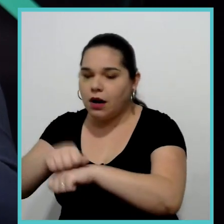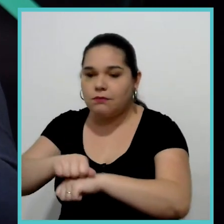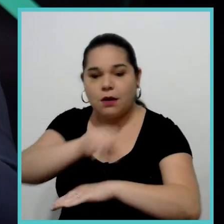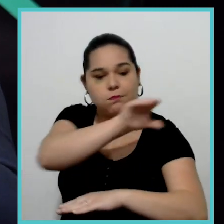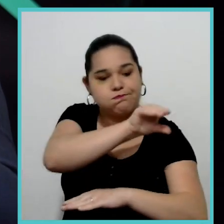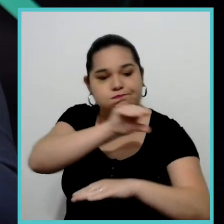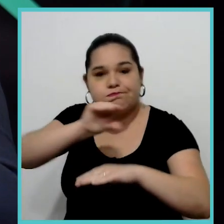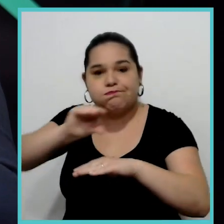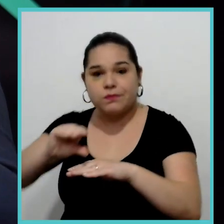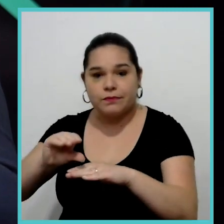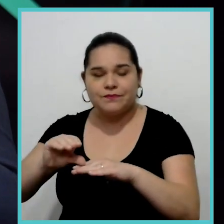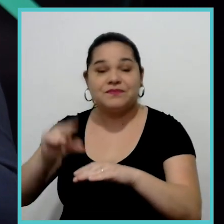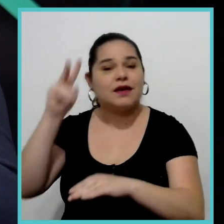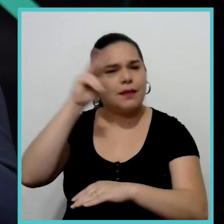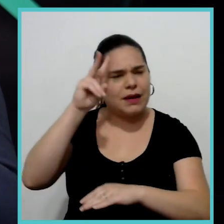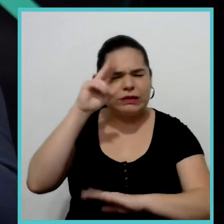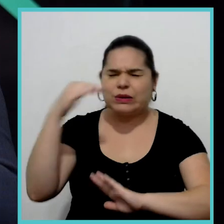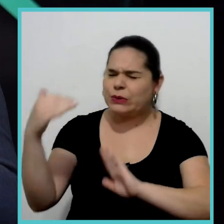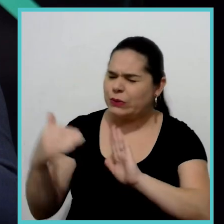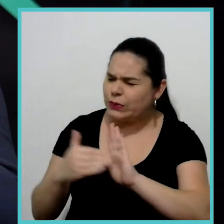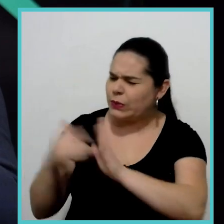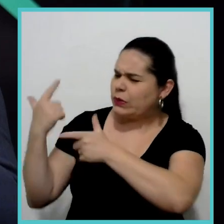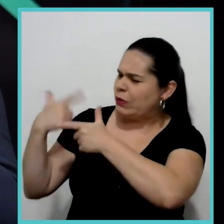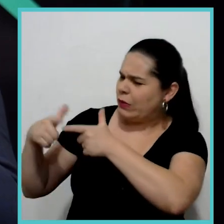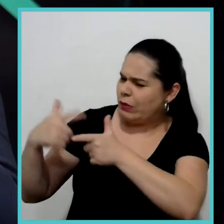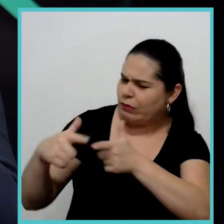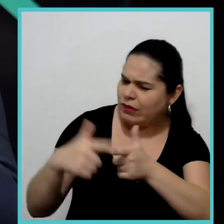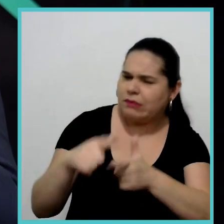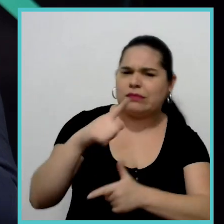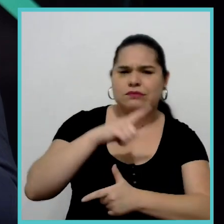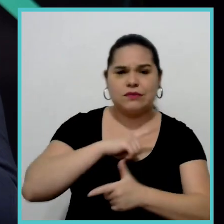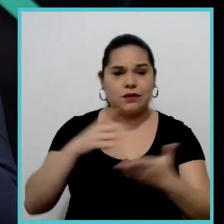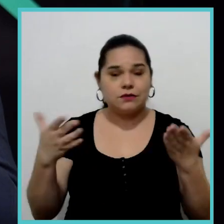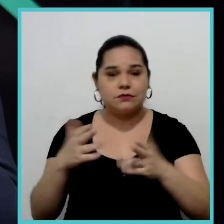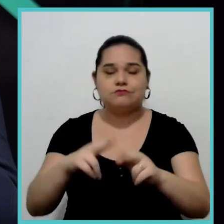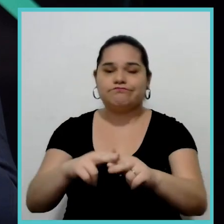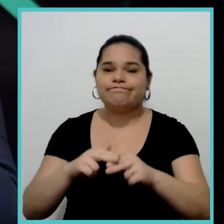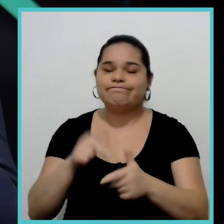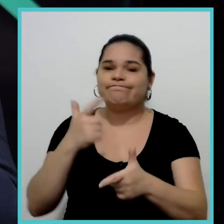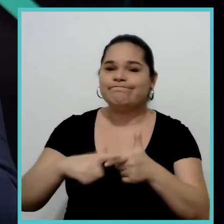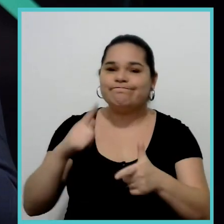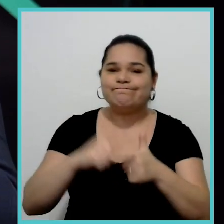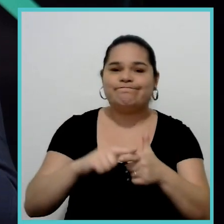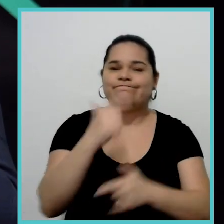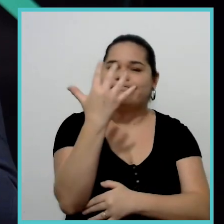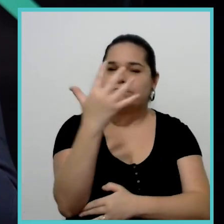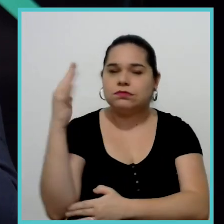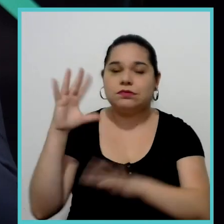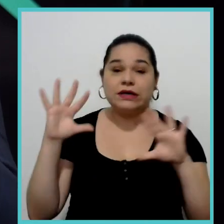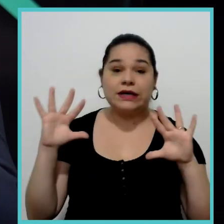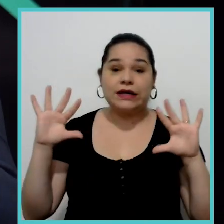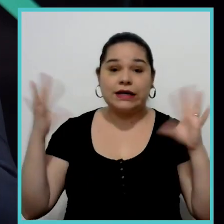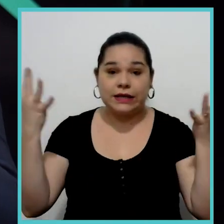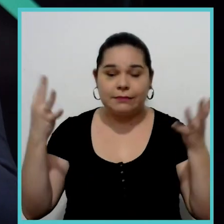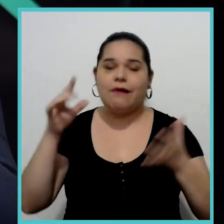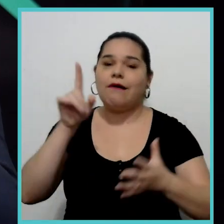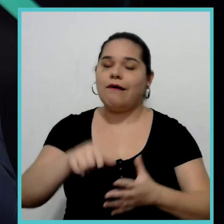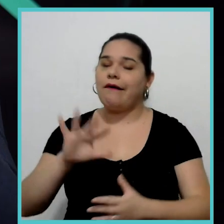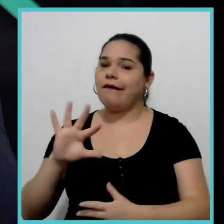toda essa problemática que a gente vive hoje, dos eventos climáticos frequentes e extremos, eles são